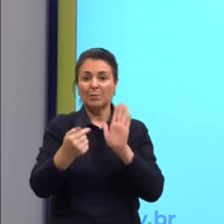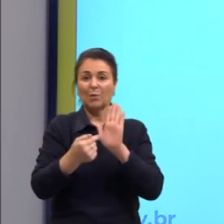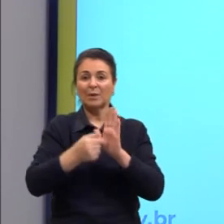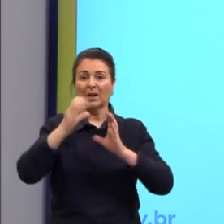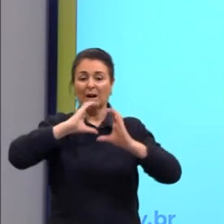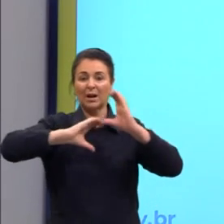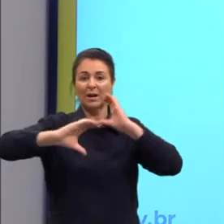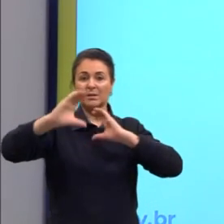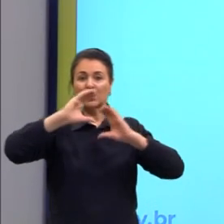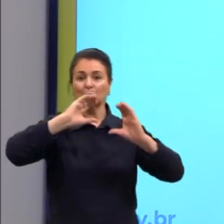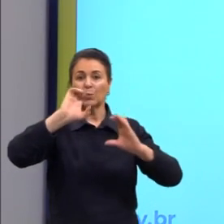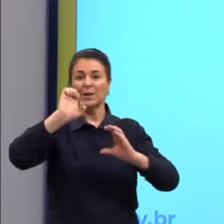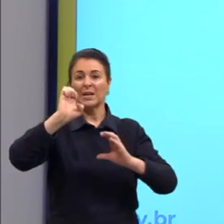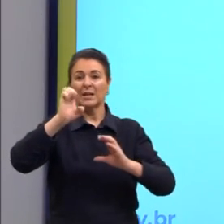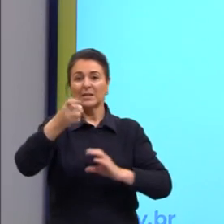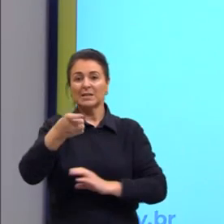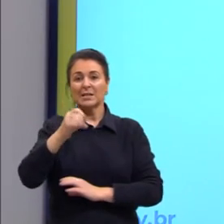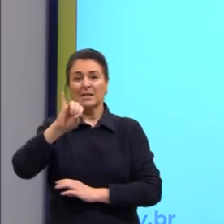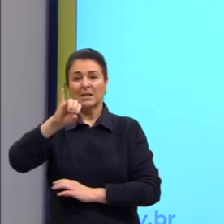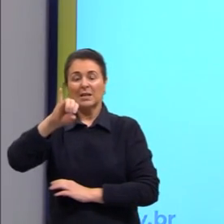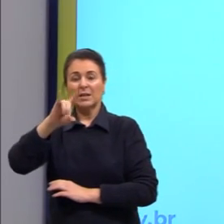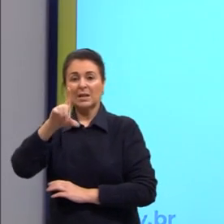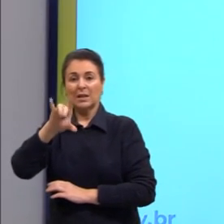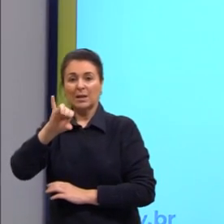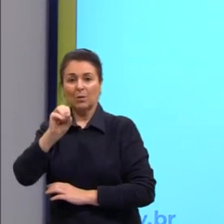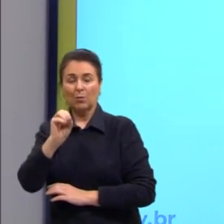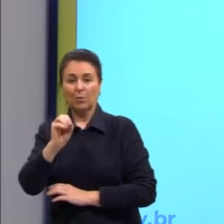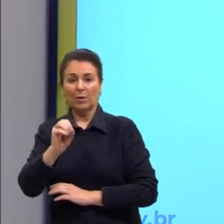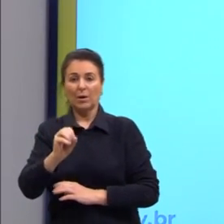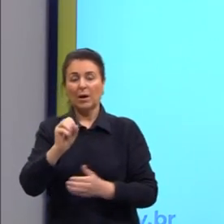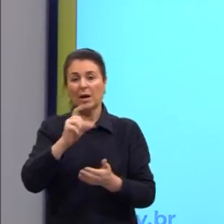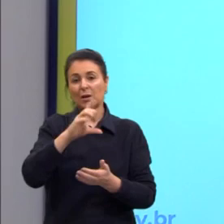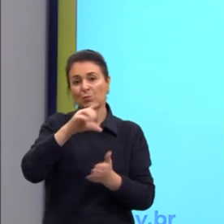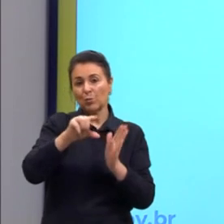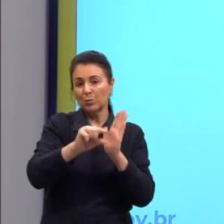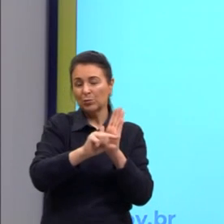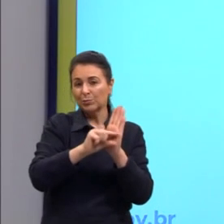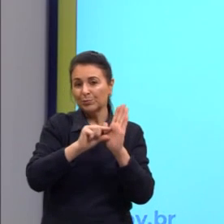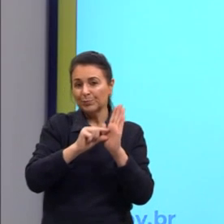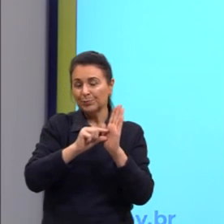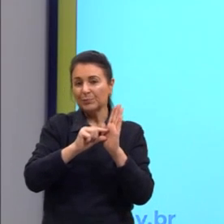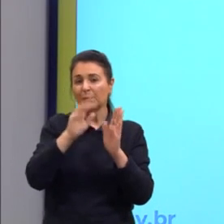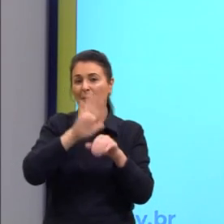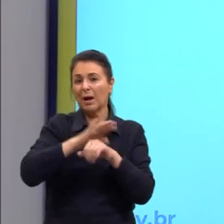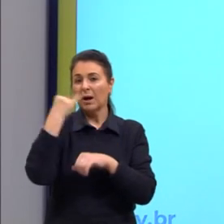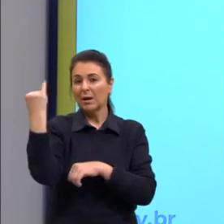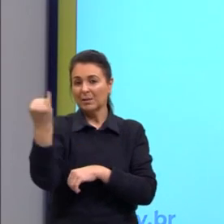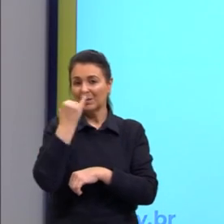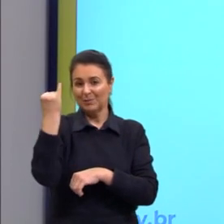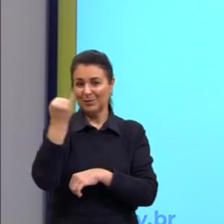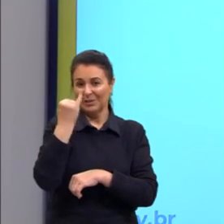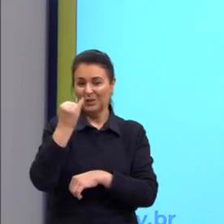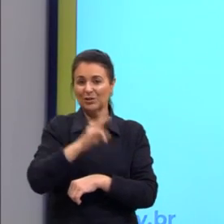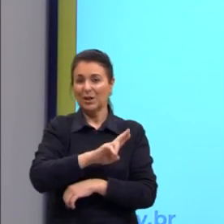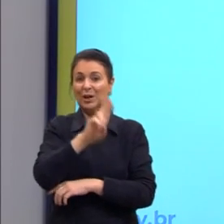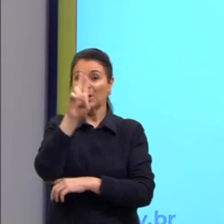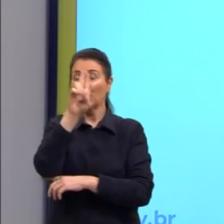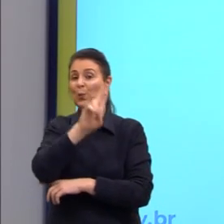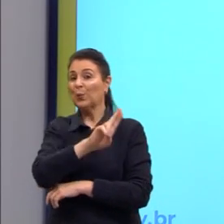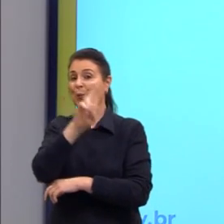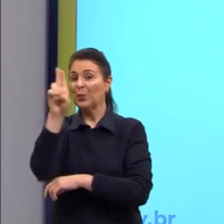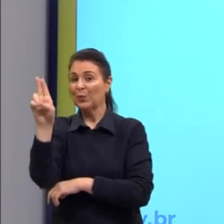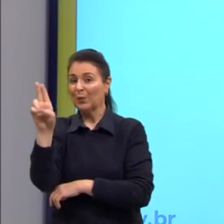a sua obra mais importante e que a maioria das pessoas conhece. Então, ele é o grande nome do indianismo